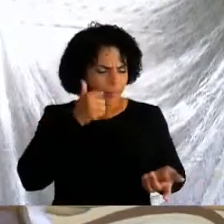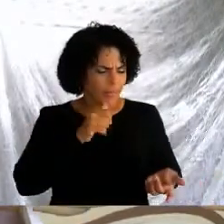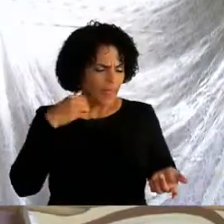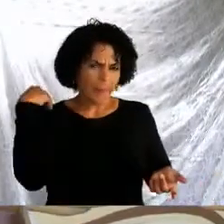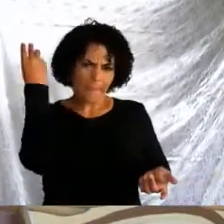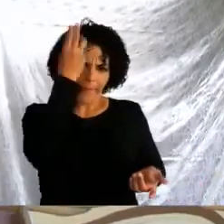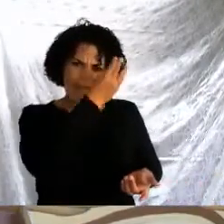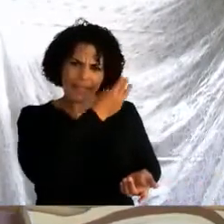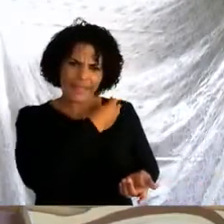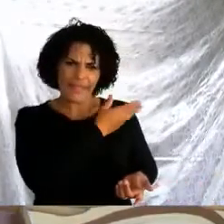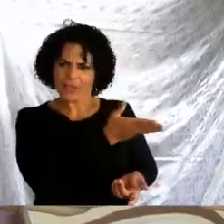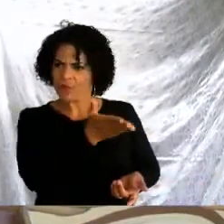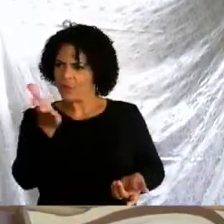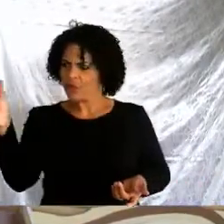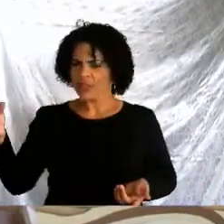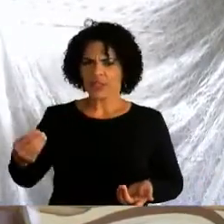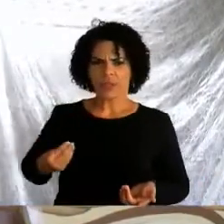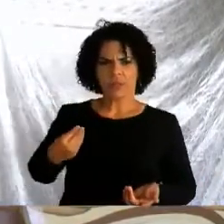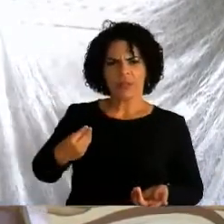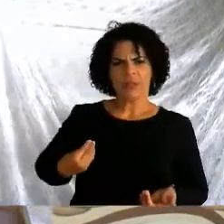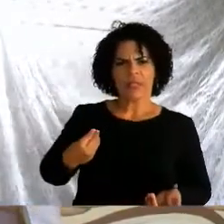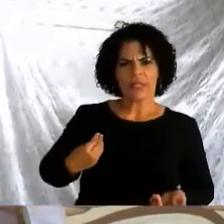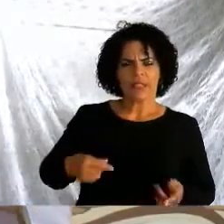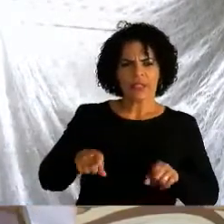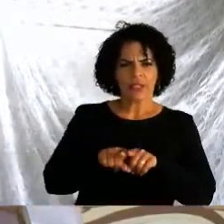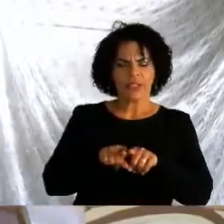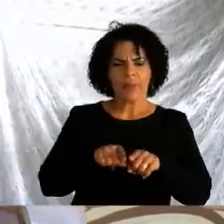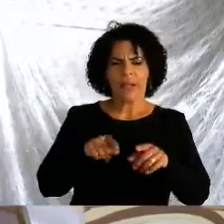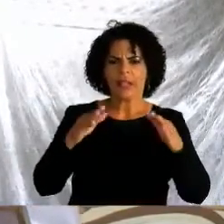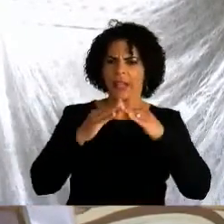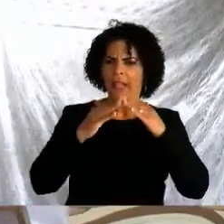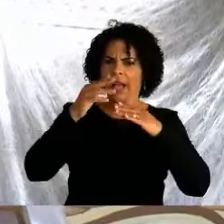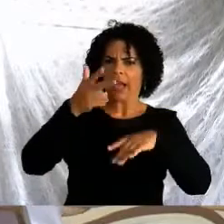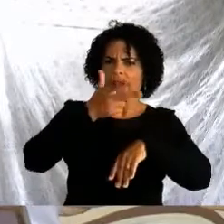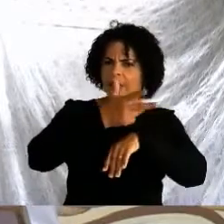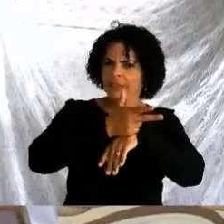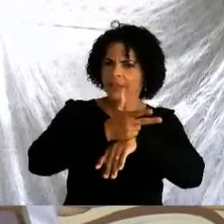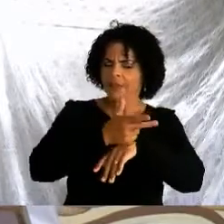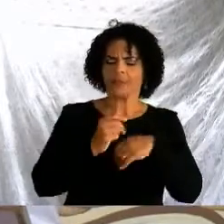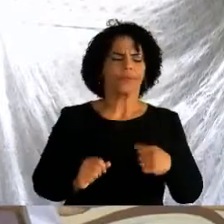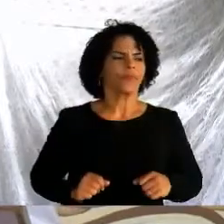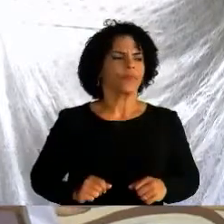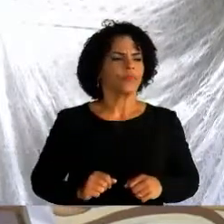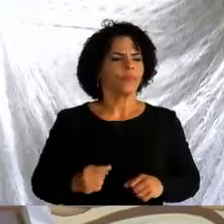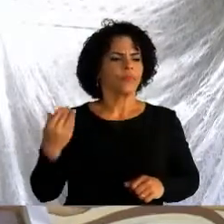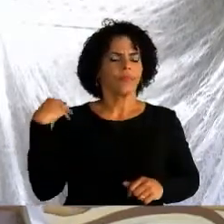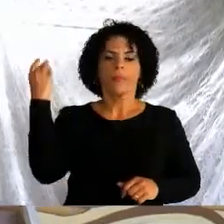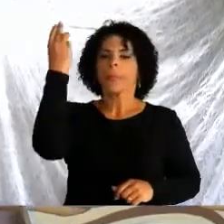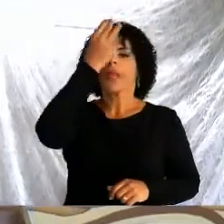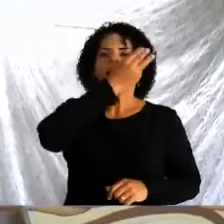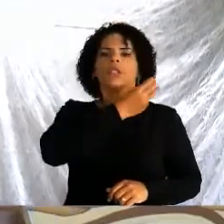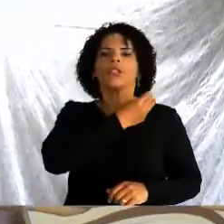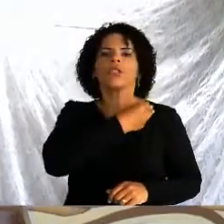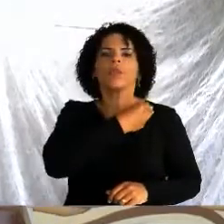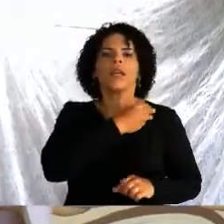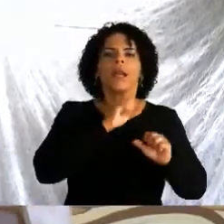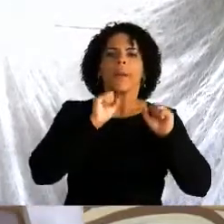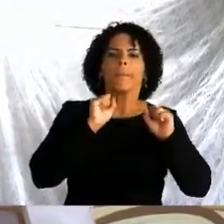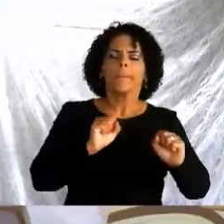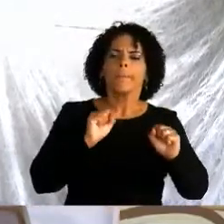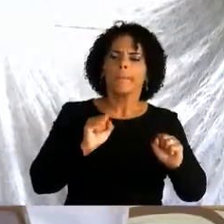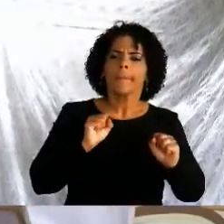irmãs, aqui presentes e que nos acompanham em casa. O que se diz de Maria, pode ser